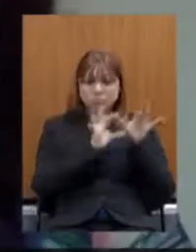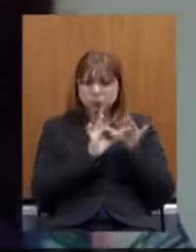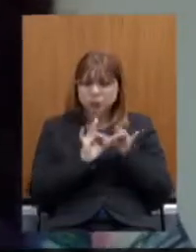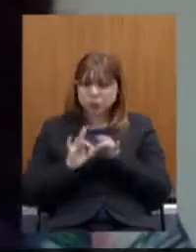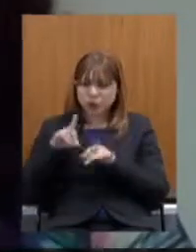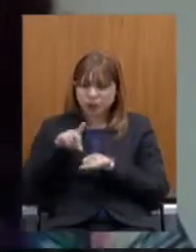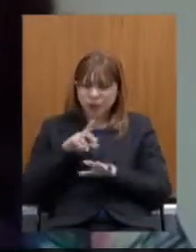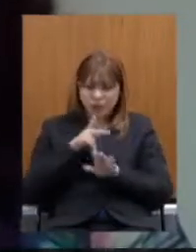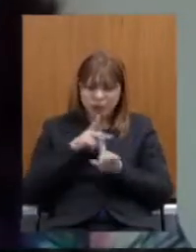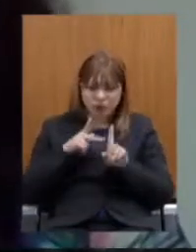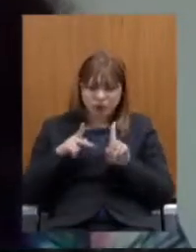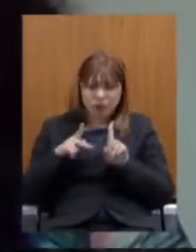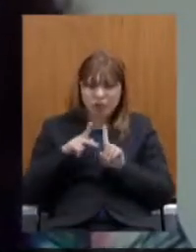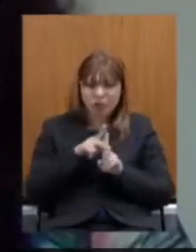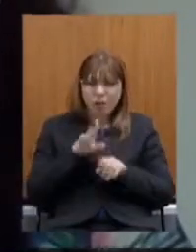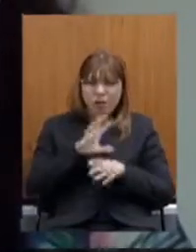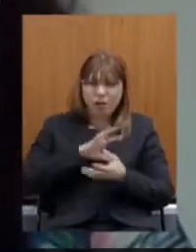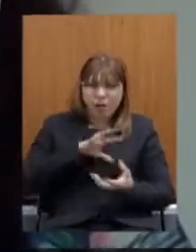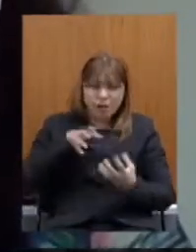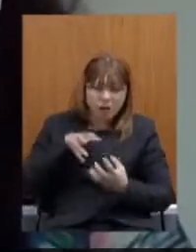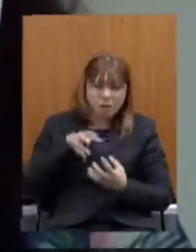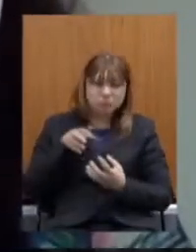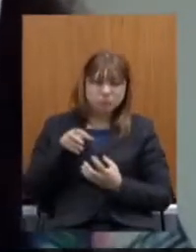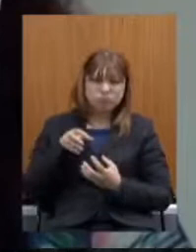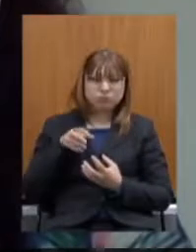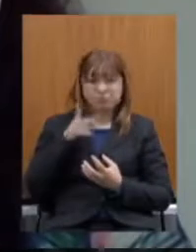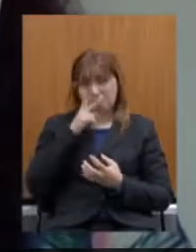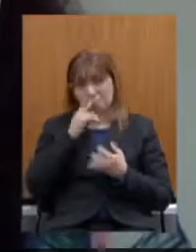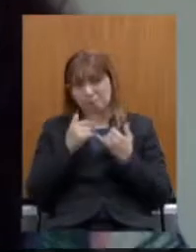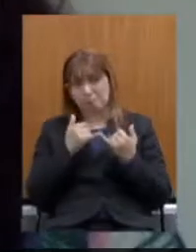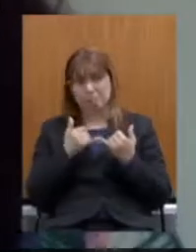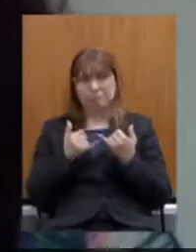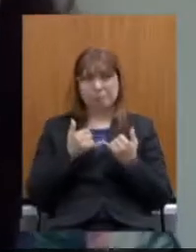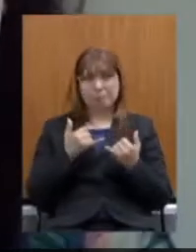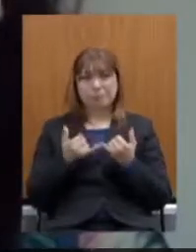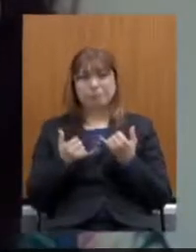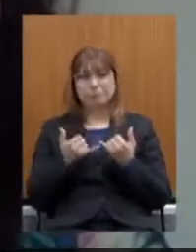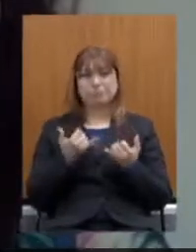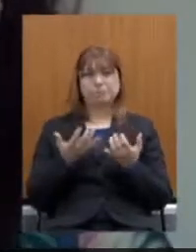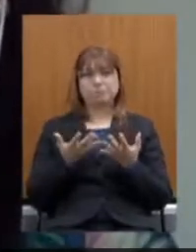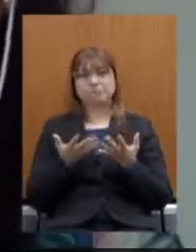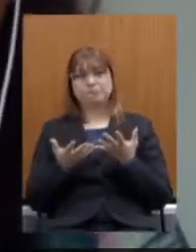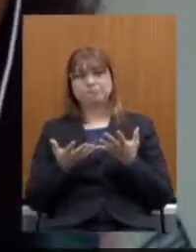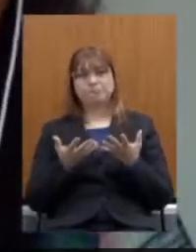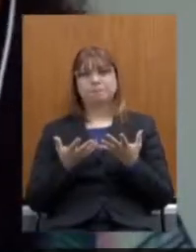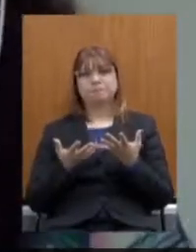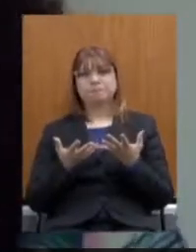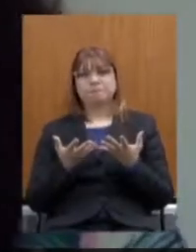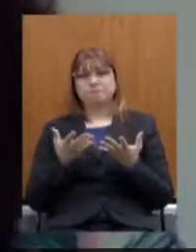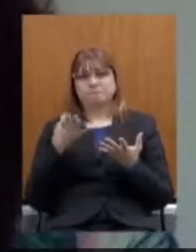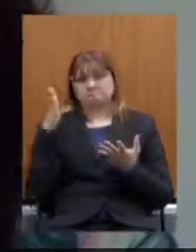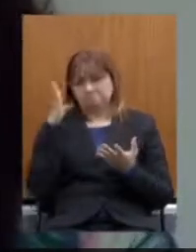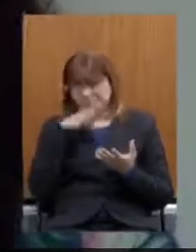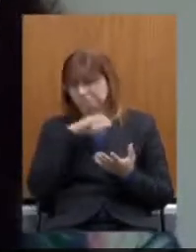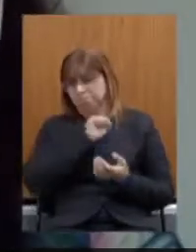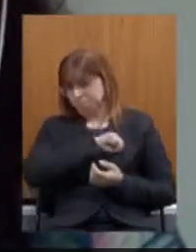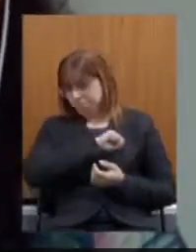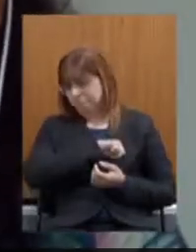reforma, que parece algumas coisas até com bastante crueldade,